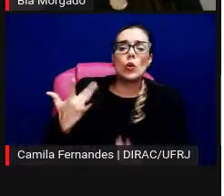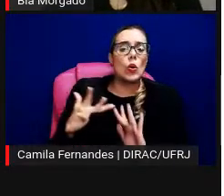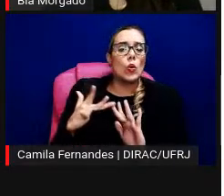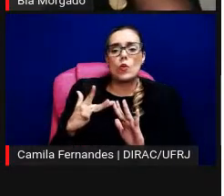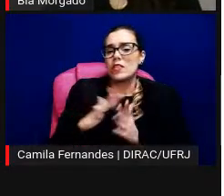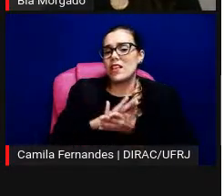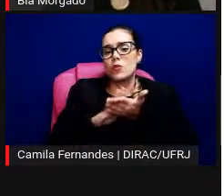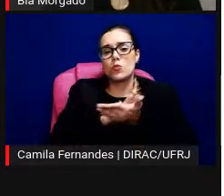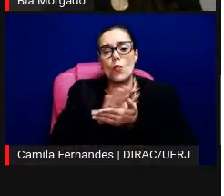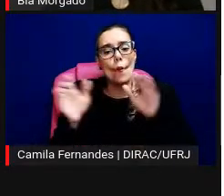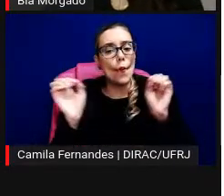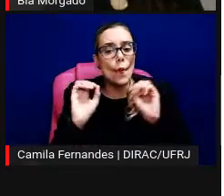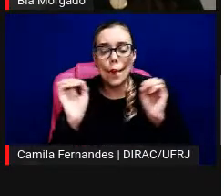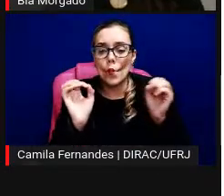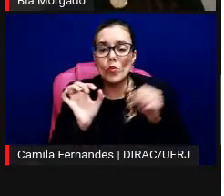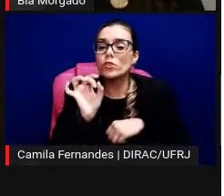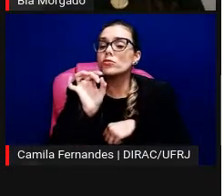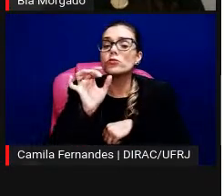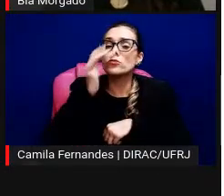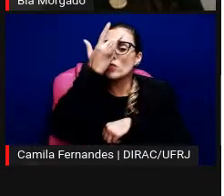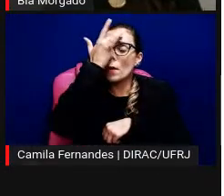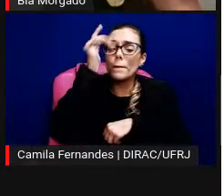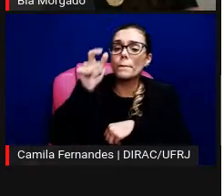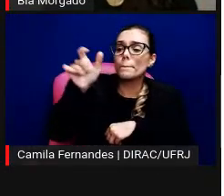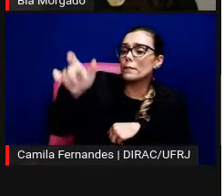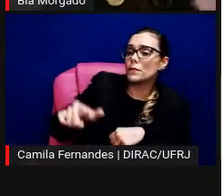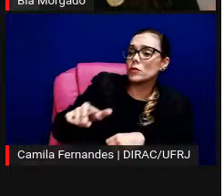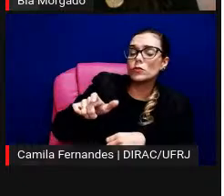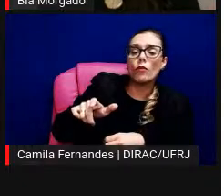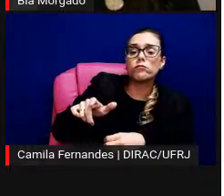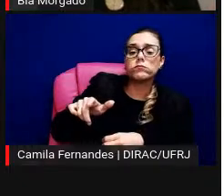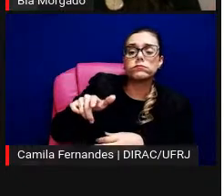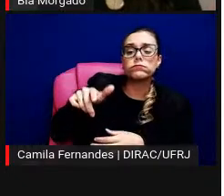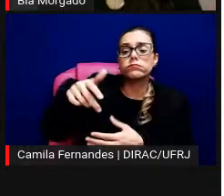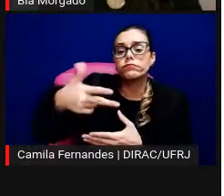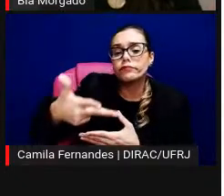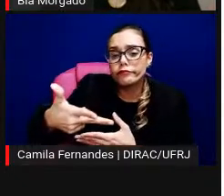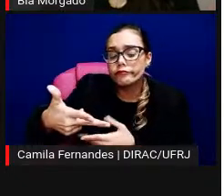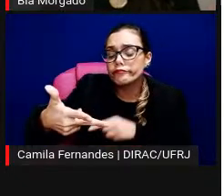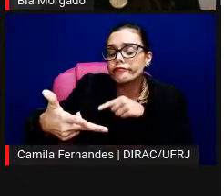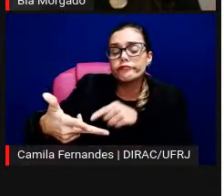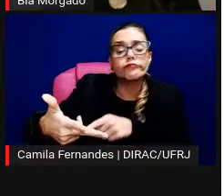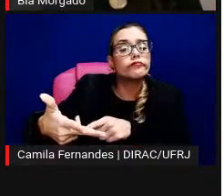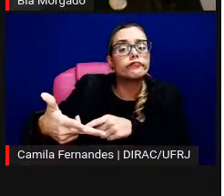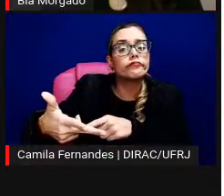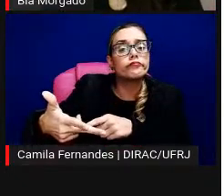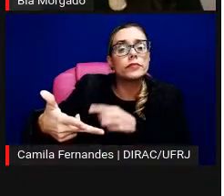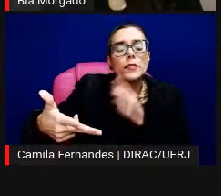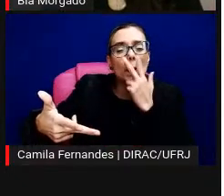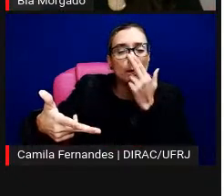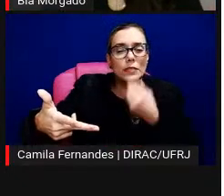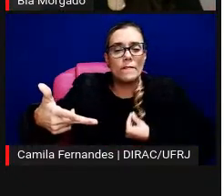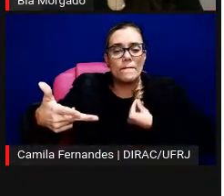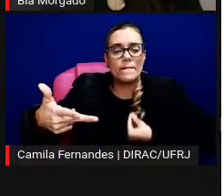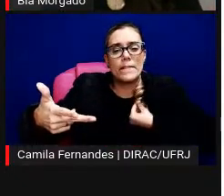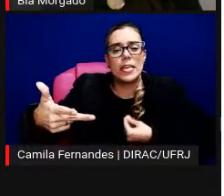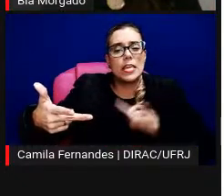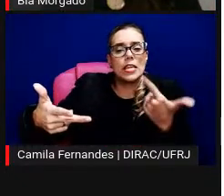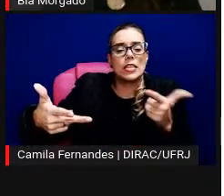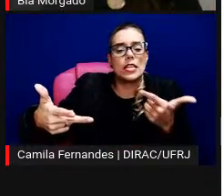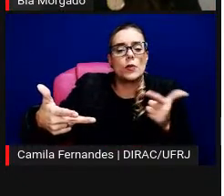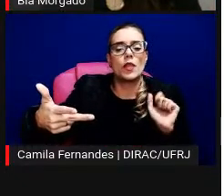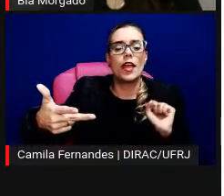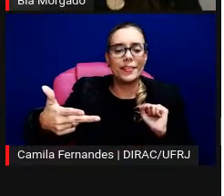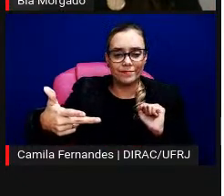então é como se ele só aparecesse morto ali, com aquela potência de ser alguma coisa, mas sem nenhuma sinalização de que poderia